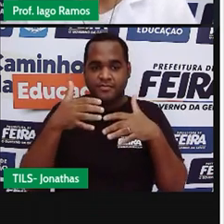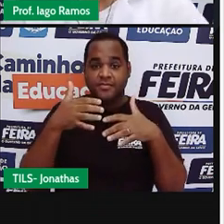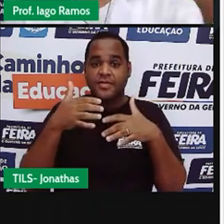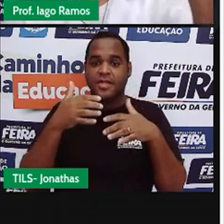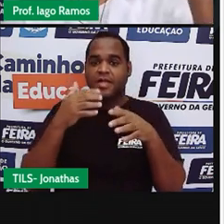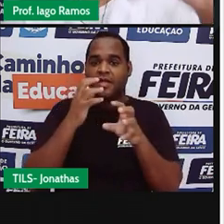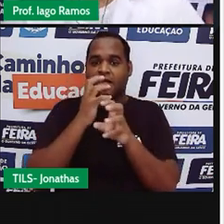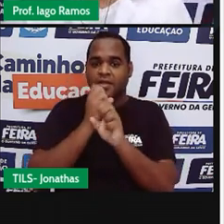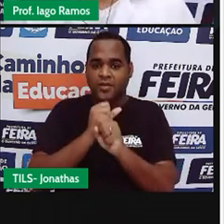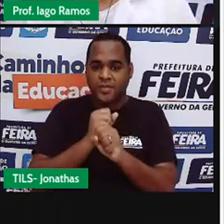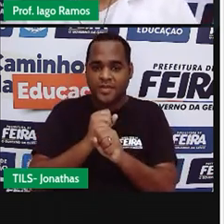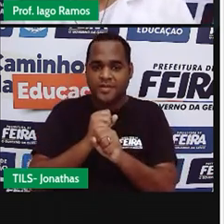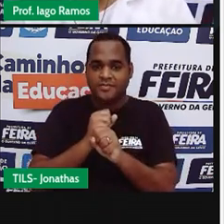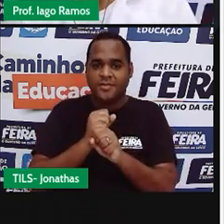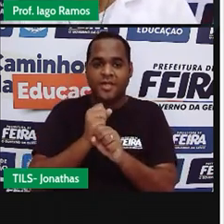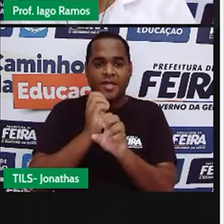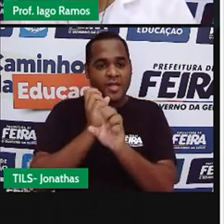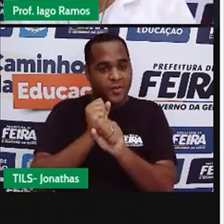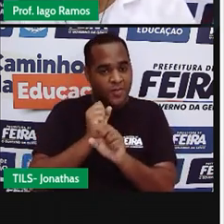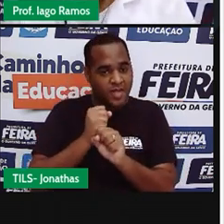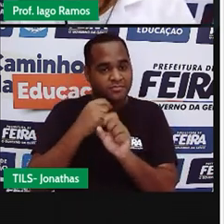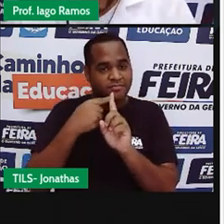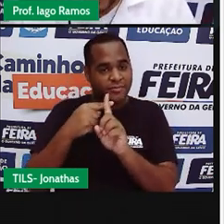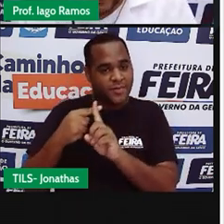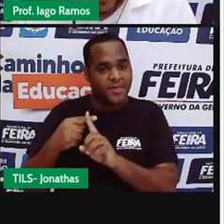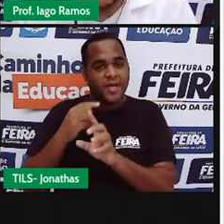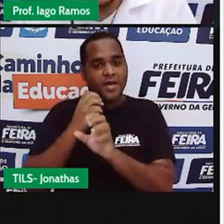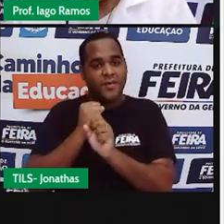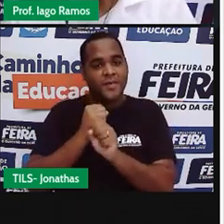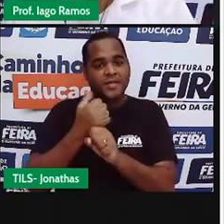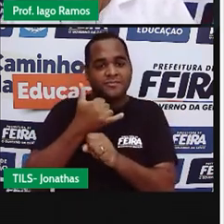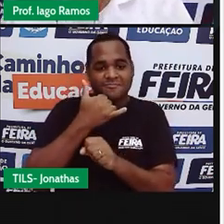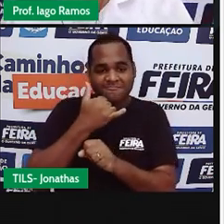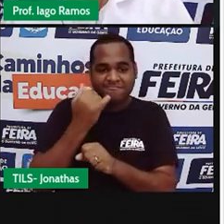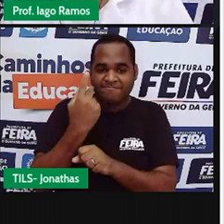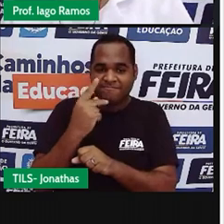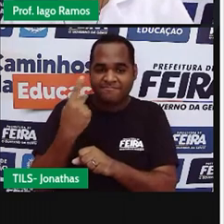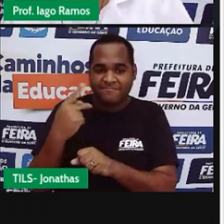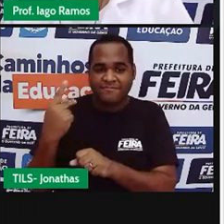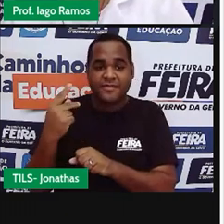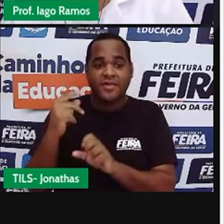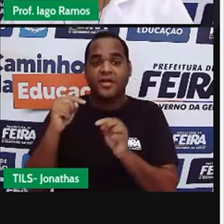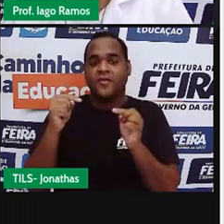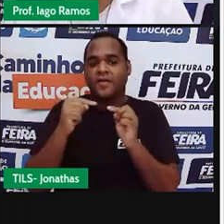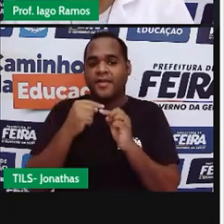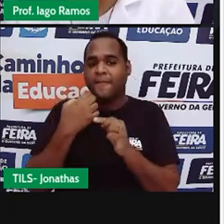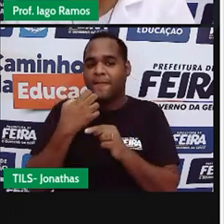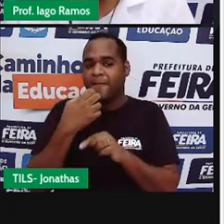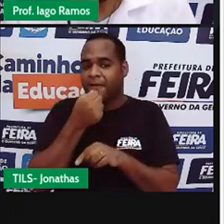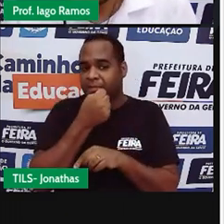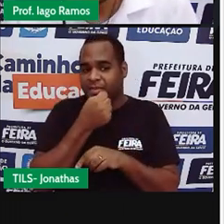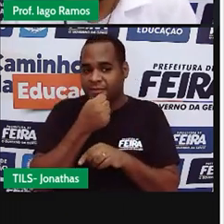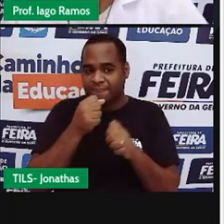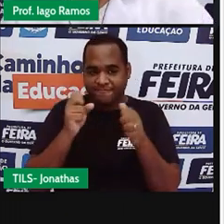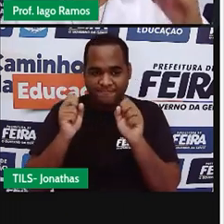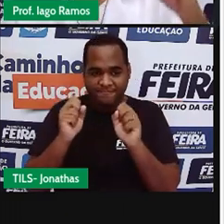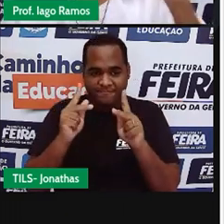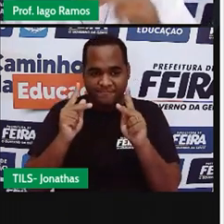aí. Pode até usar uma calculadora, a calculadora do seu celular, você vai fazer isso rapidinho, tá?